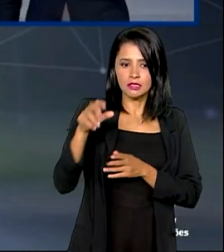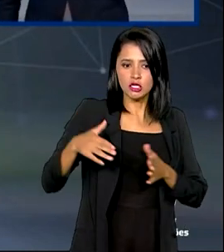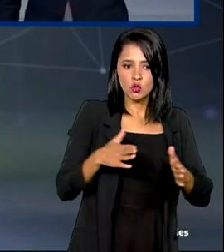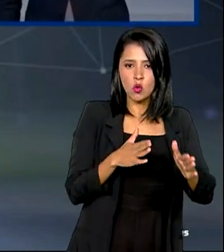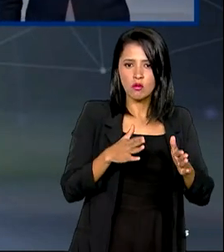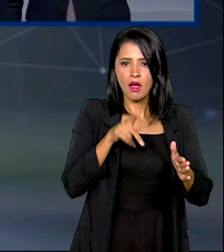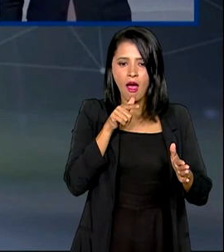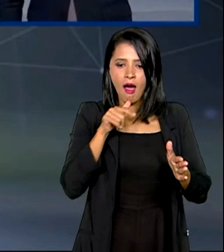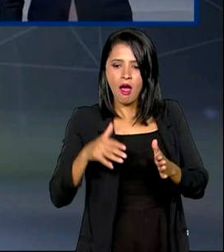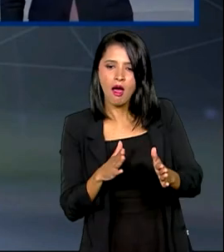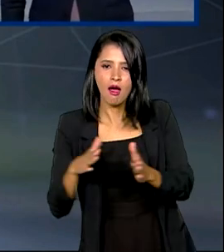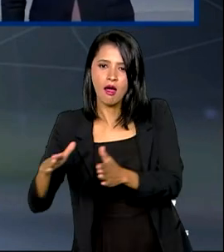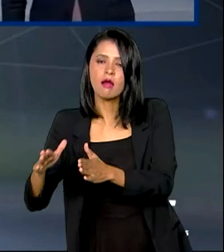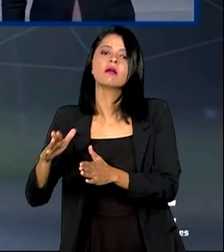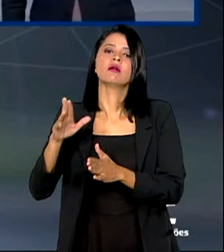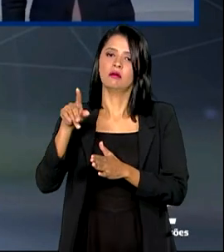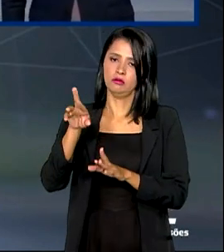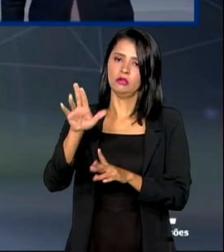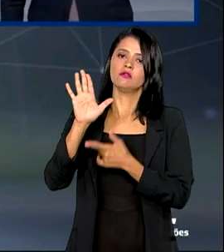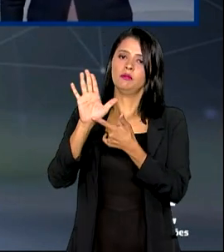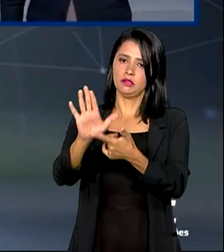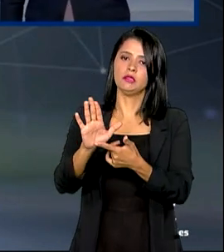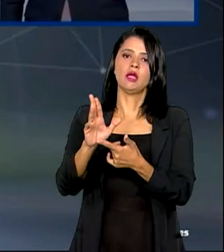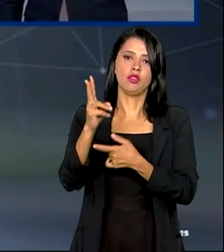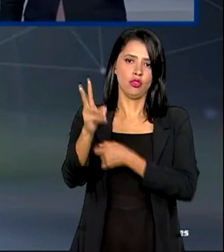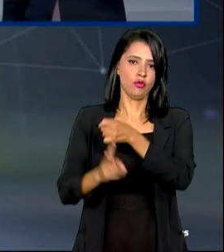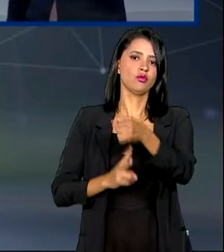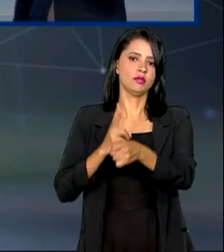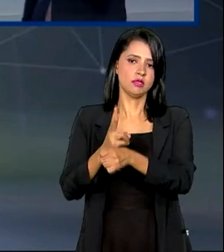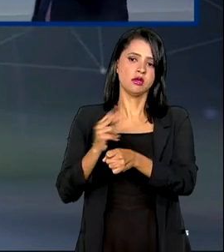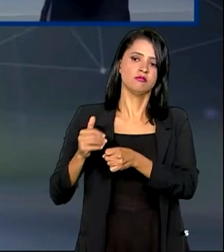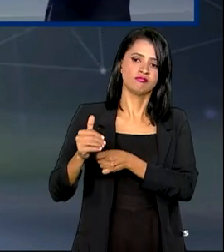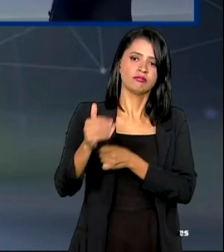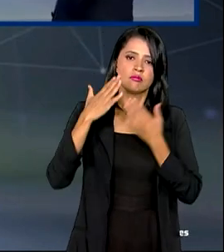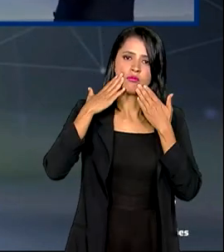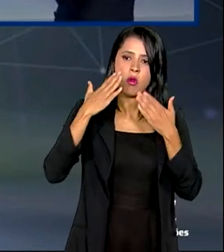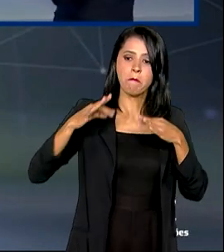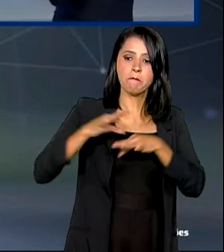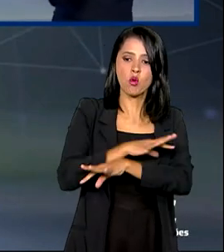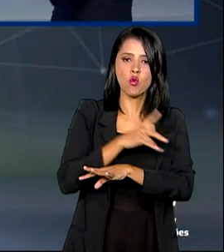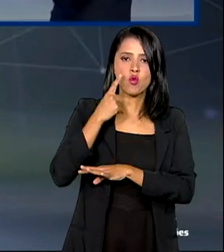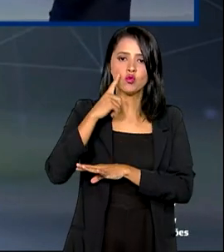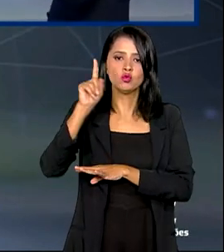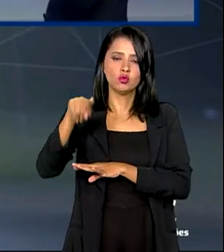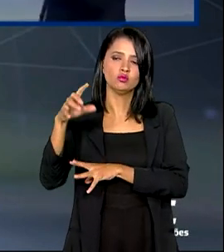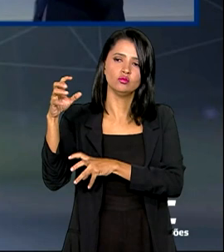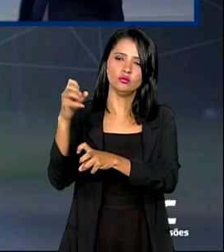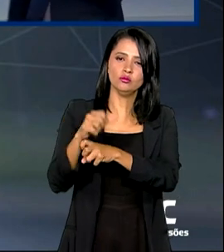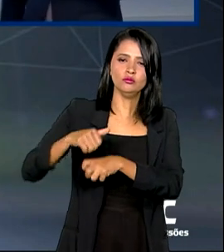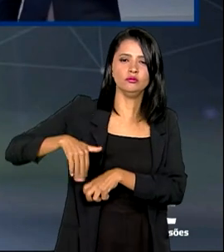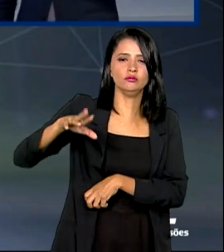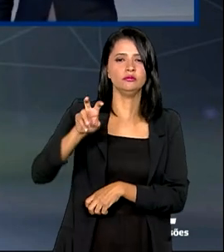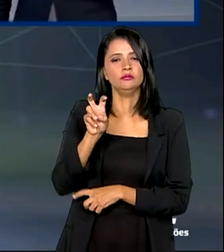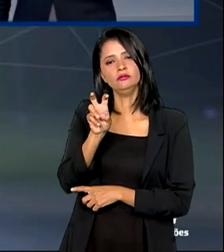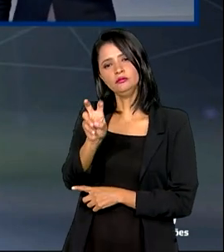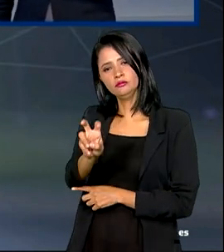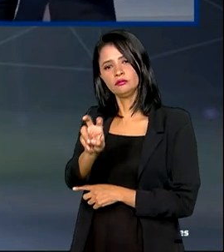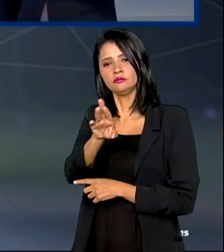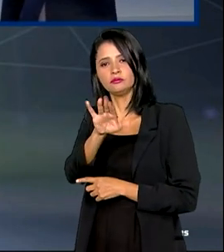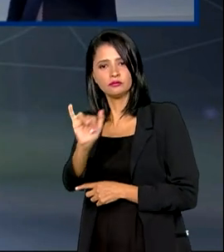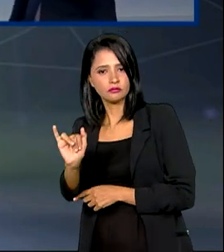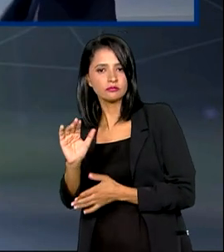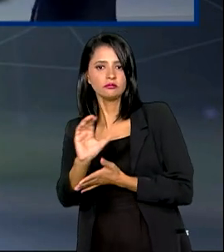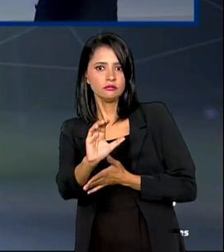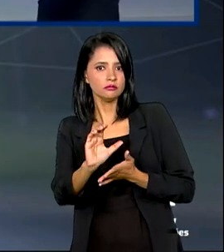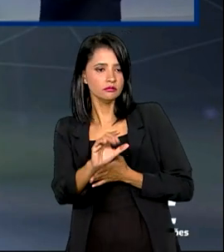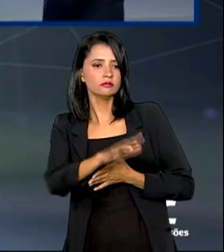espera apresentar nos próximos dois anos, significam CAPEX de mais de 5 bilhões